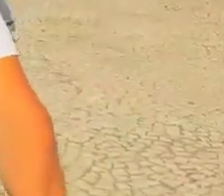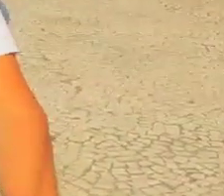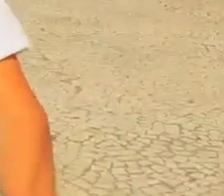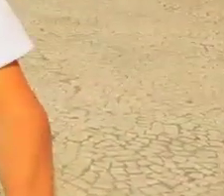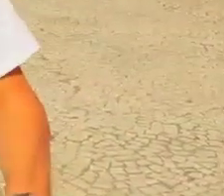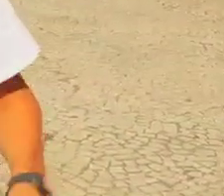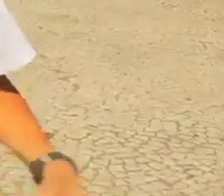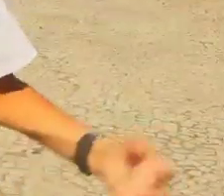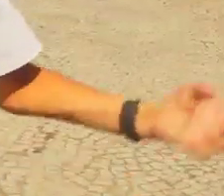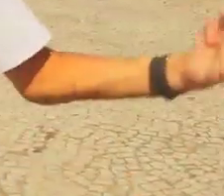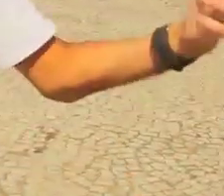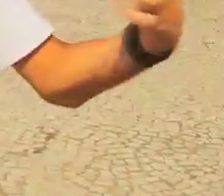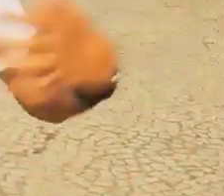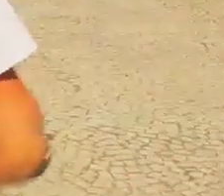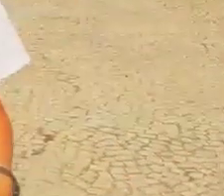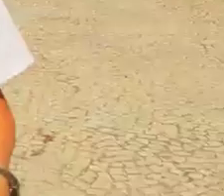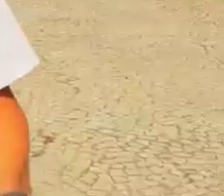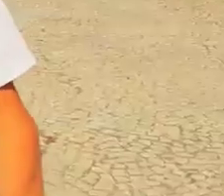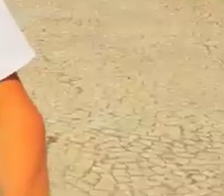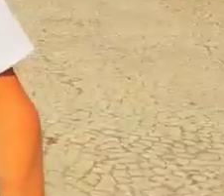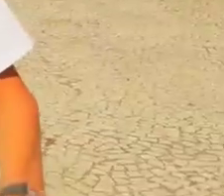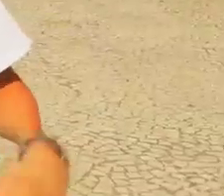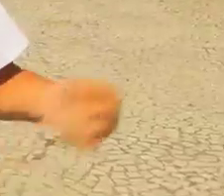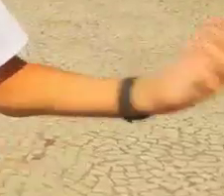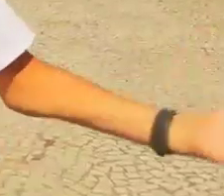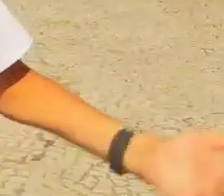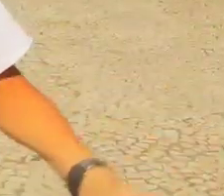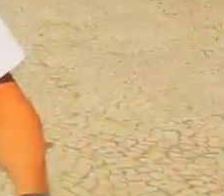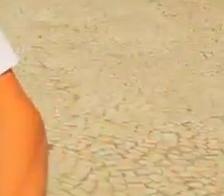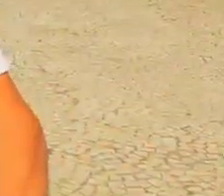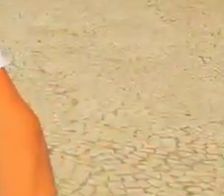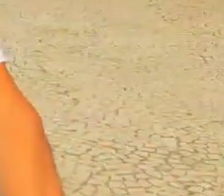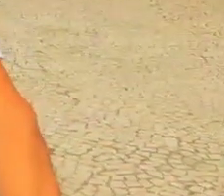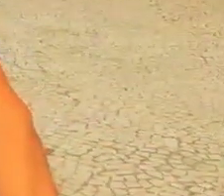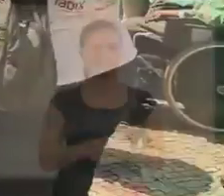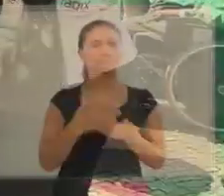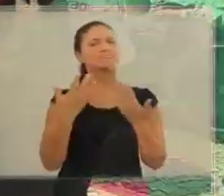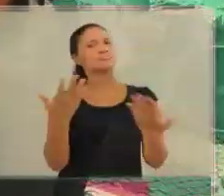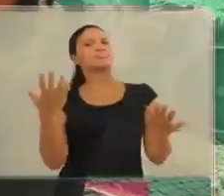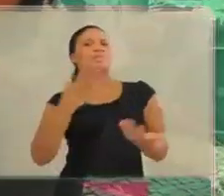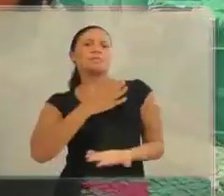setembro, então a gente resolveu reunir esse grupo aqui para reivindicar o nosso direito.